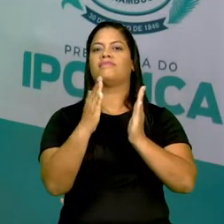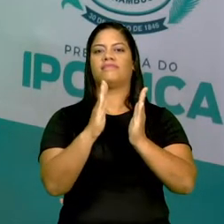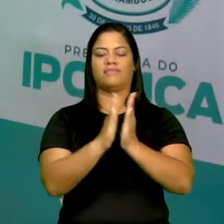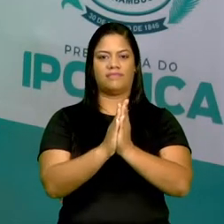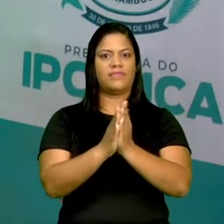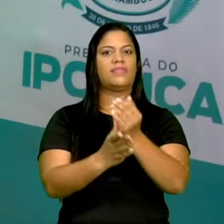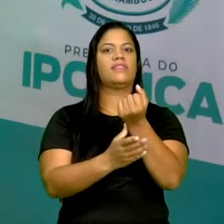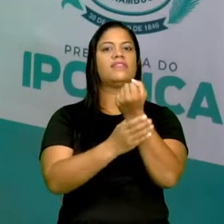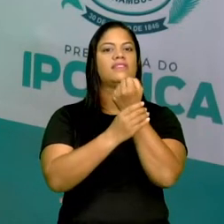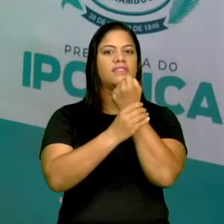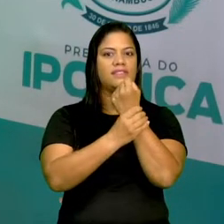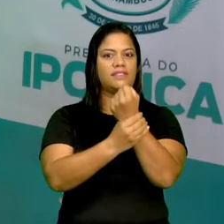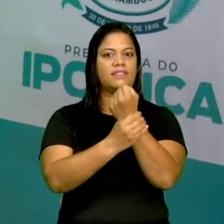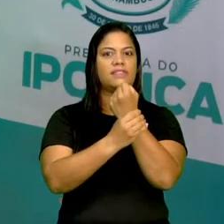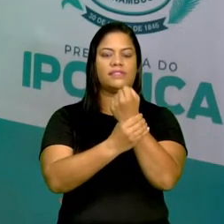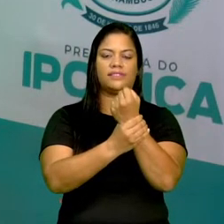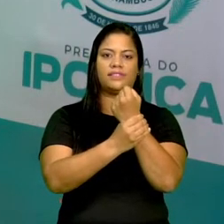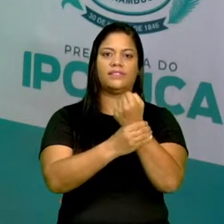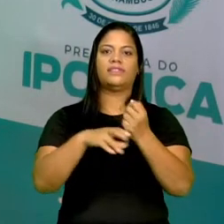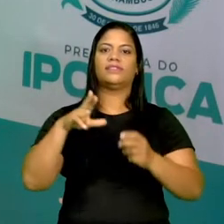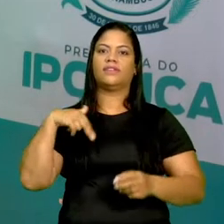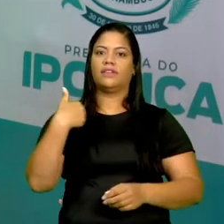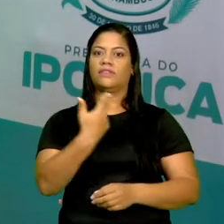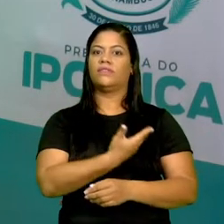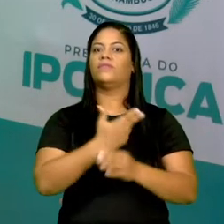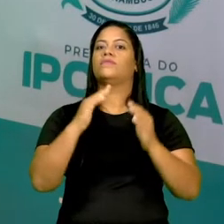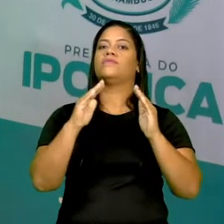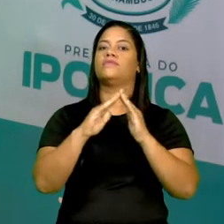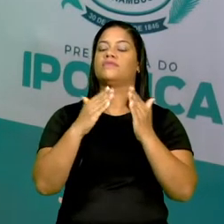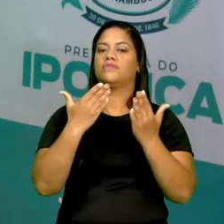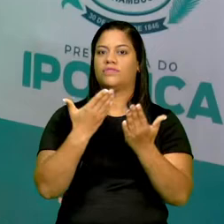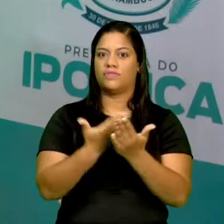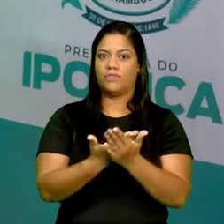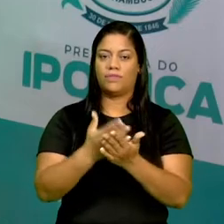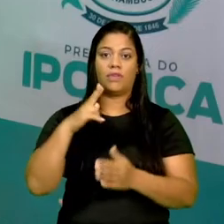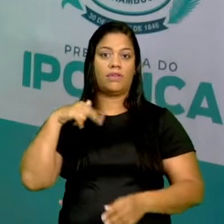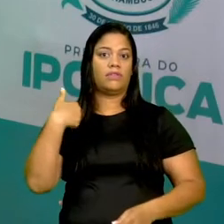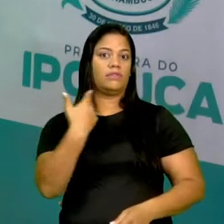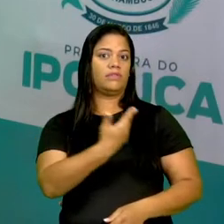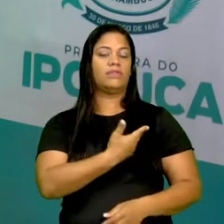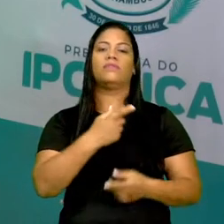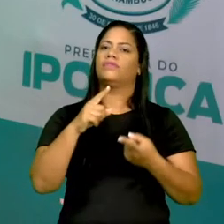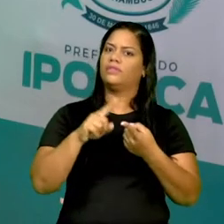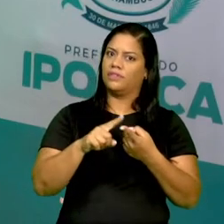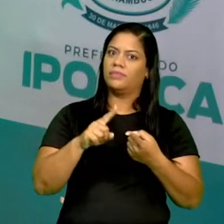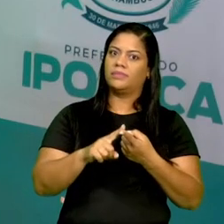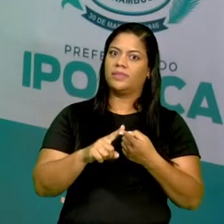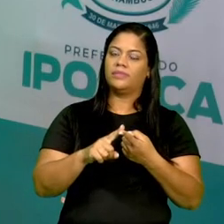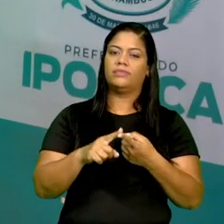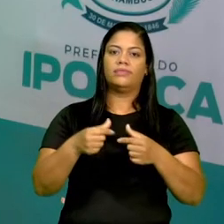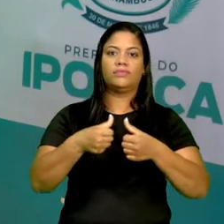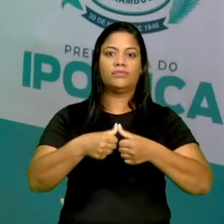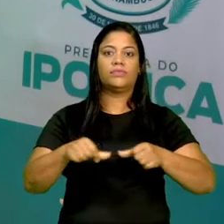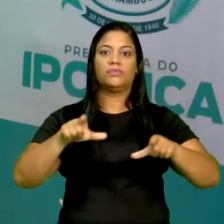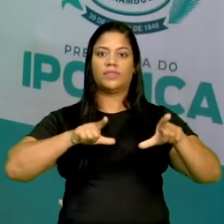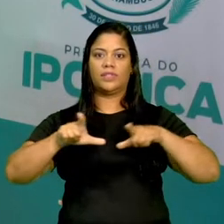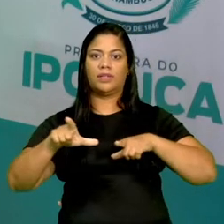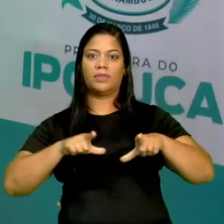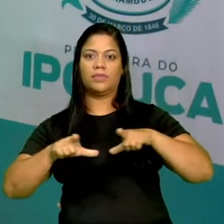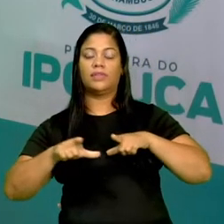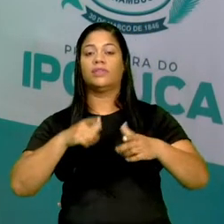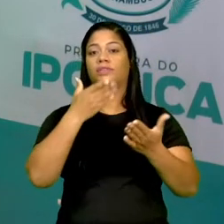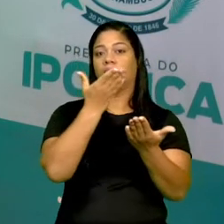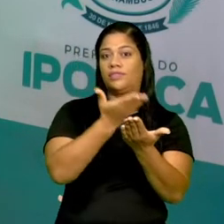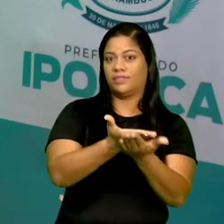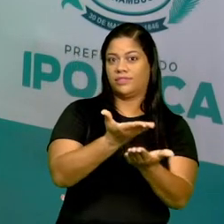segurança da nossa escola e de nós que estamos lá trabalhando e